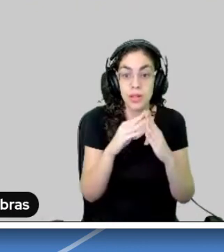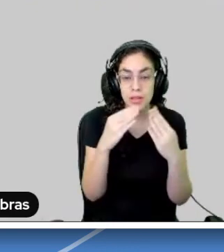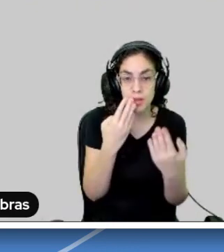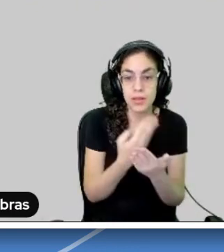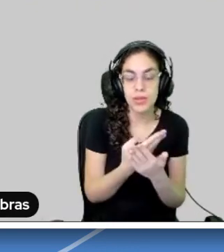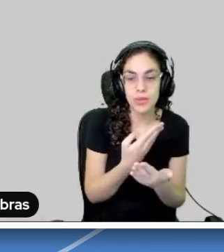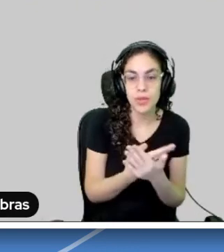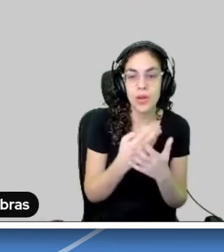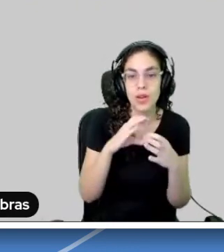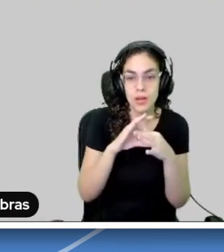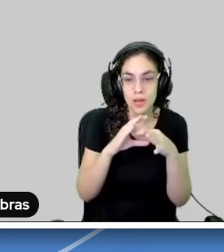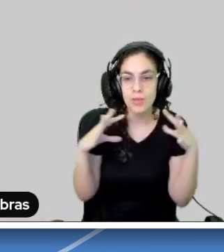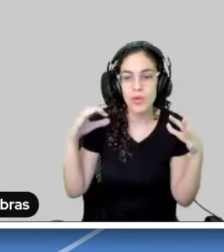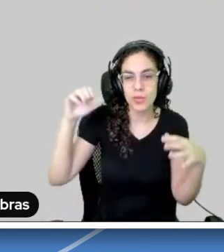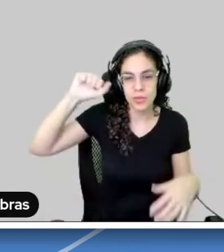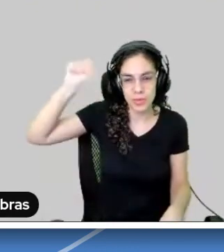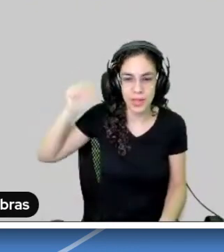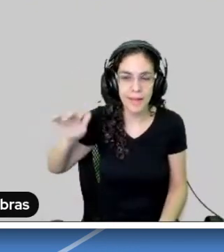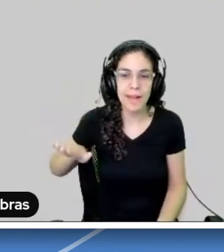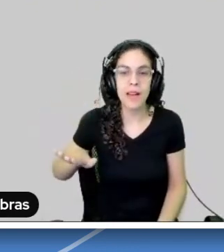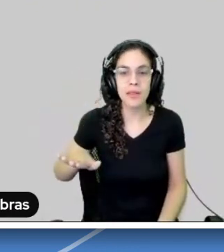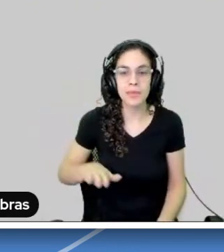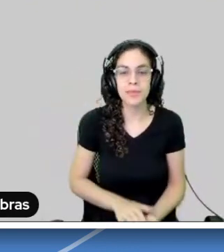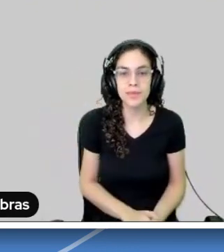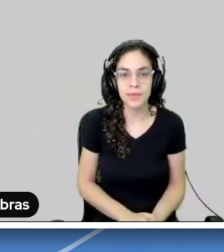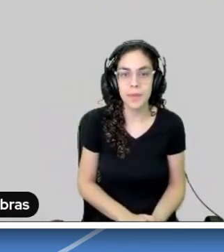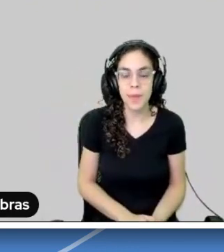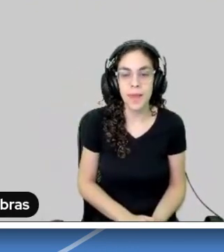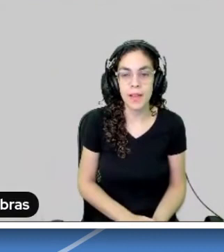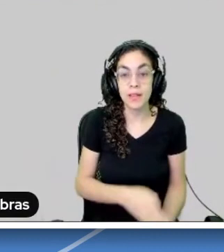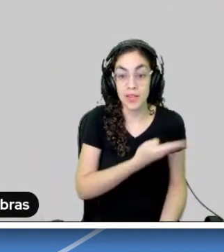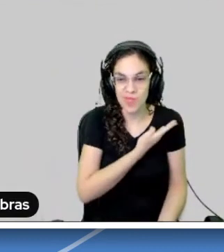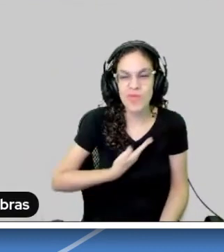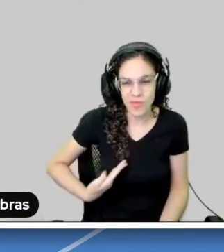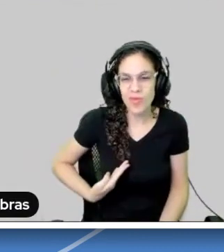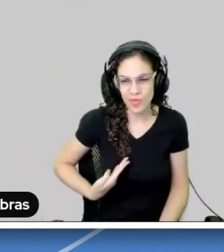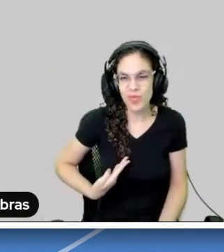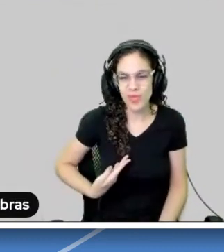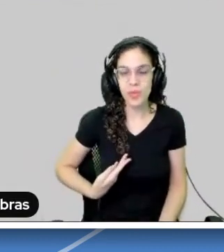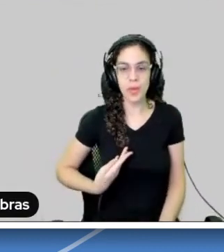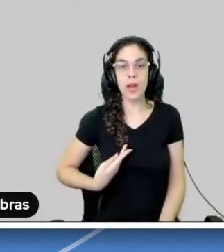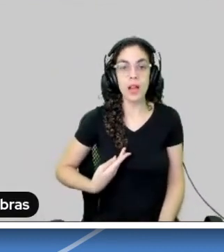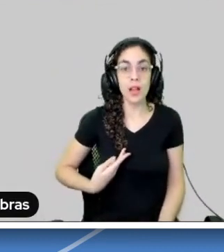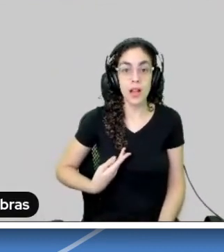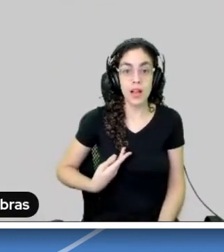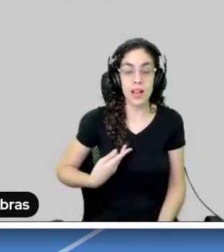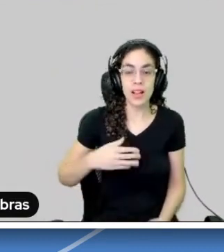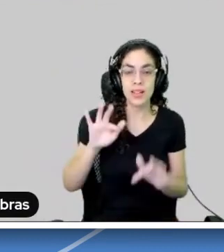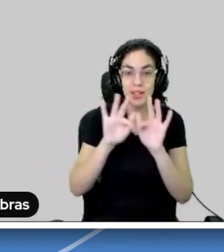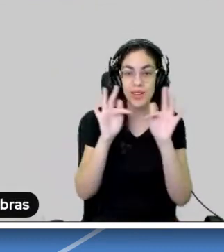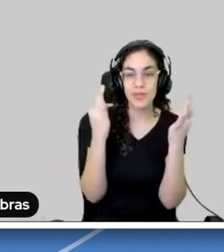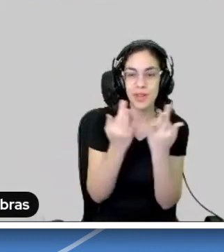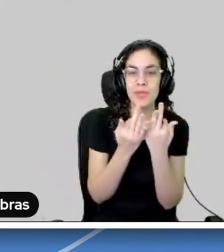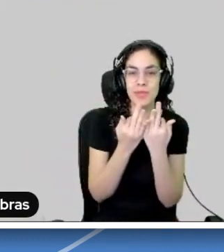primeiro da geração dele, ou da família dele, a cursar o ensino superior. E é um cara